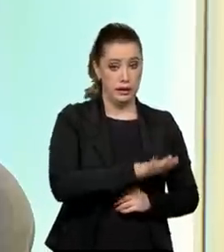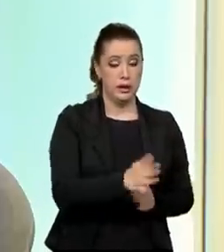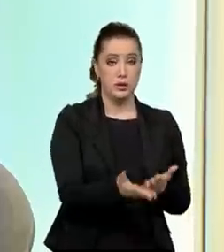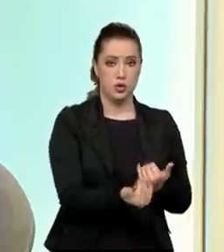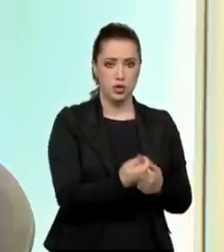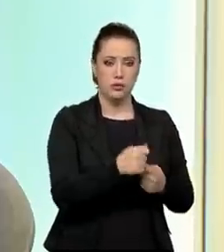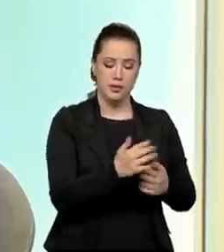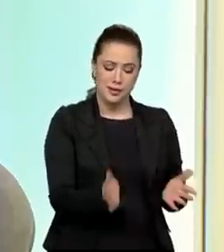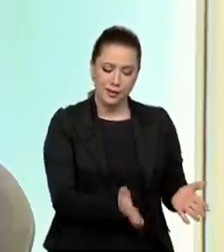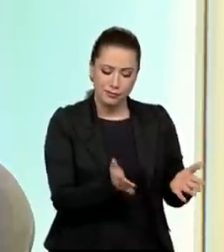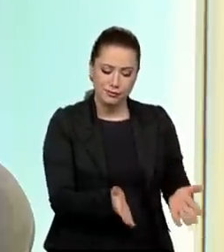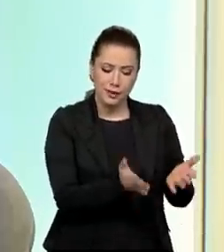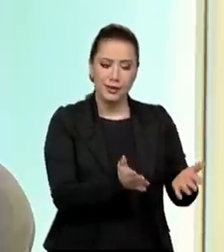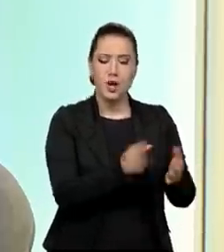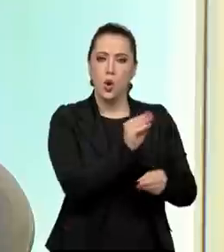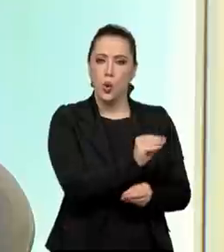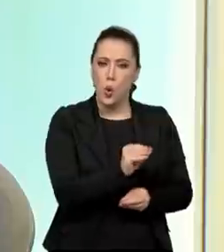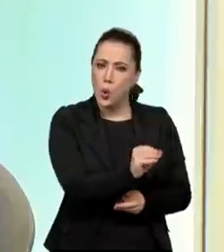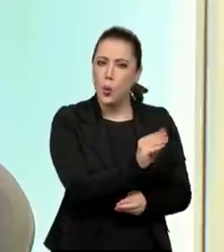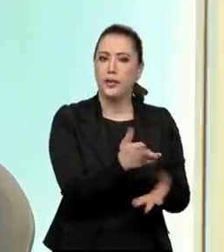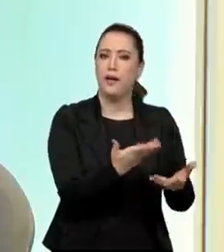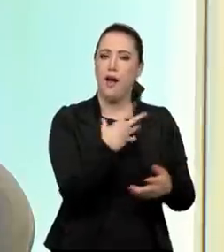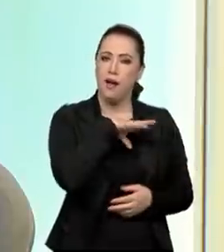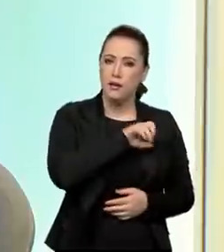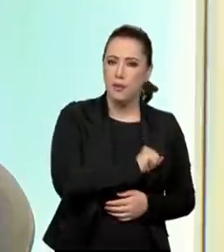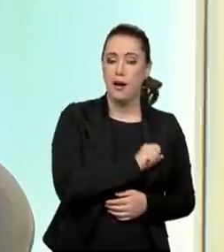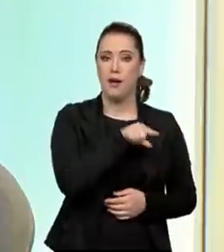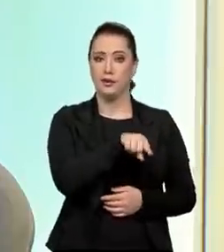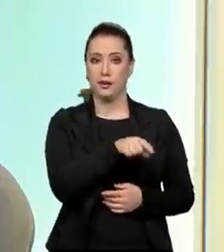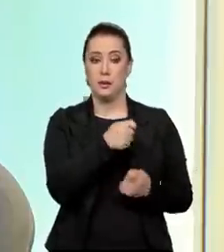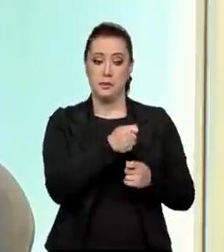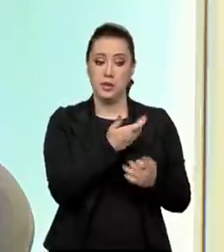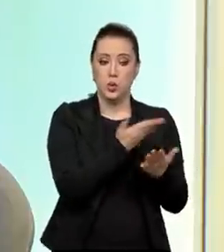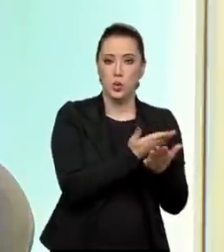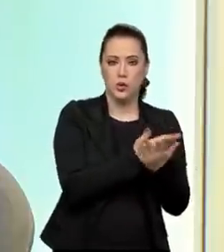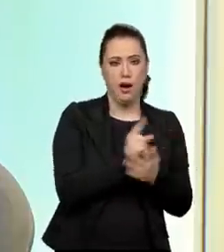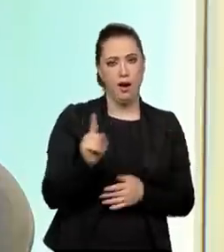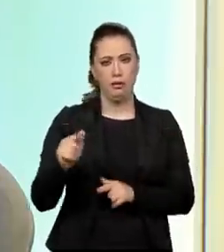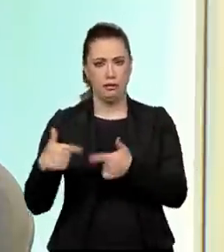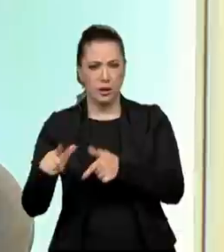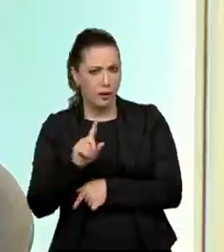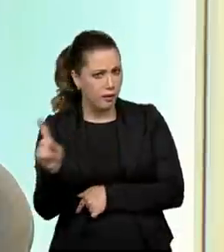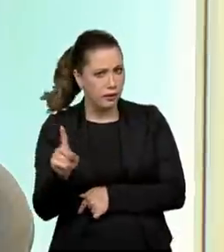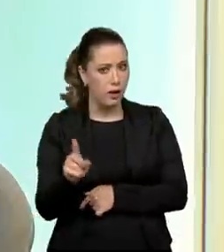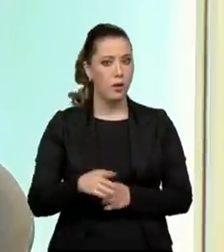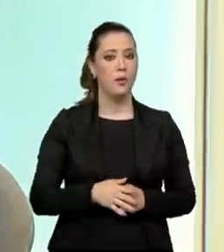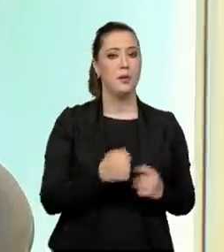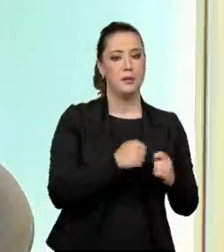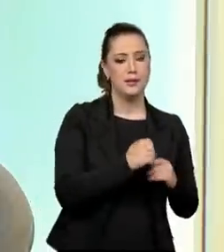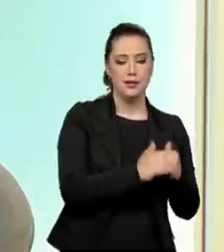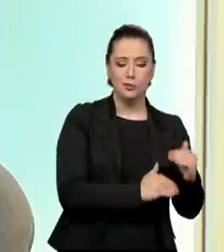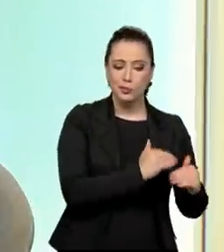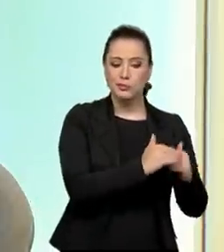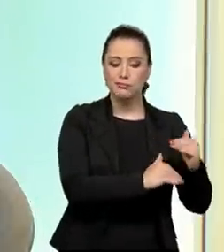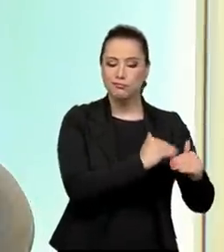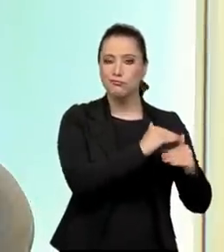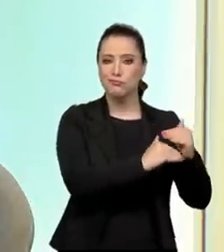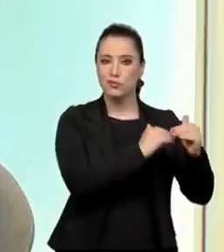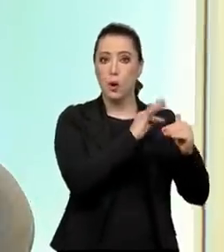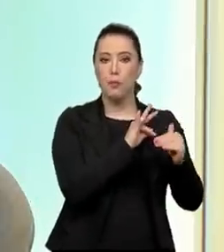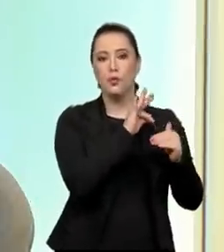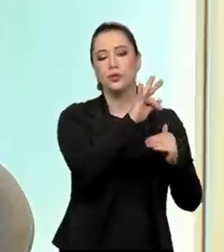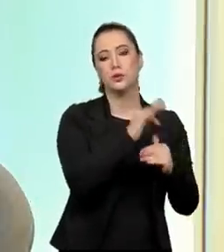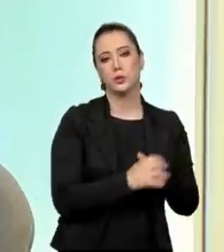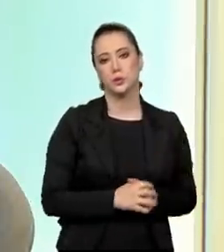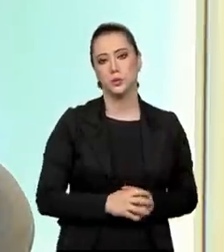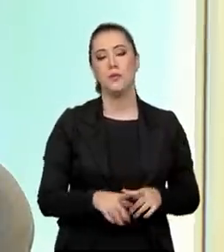cuidada. A criança tem que estudar e não trabalhar, ela tem que semear para o seu futuro. E dentro desse princípio também está a ideia